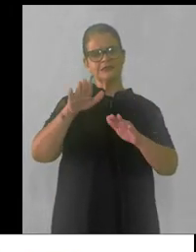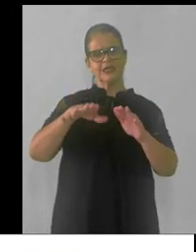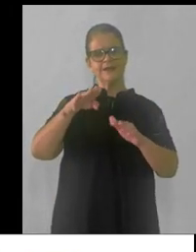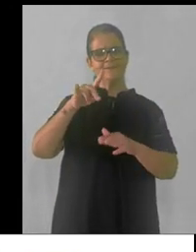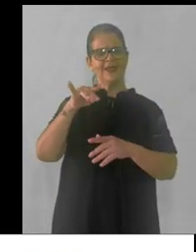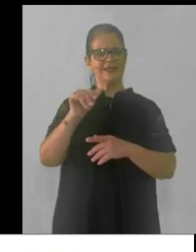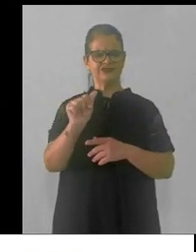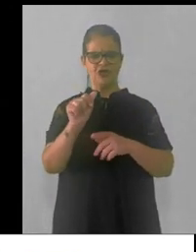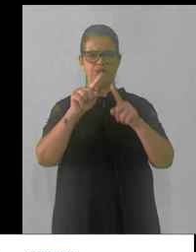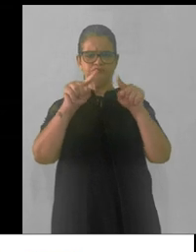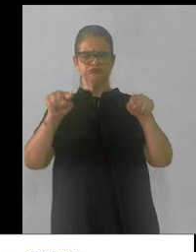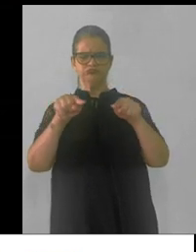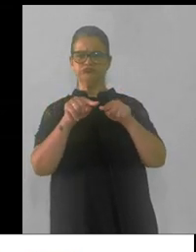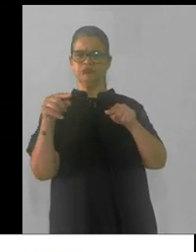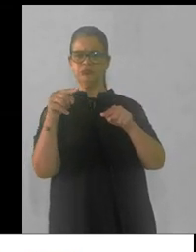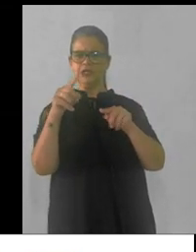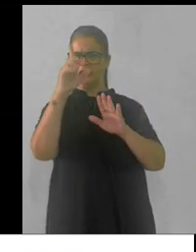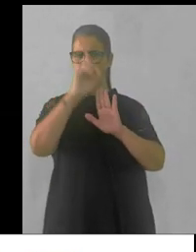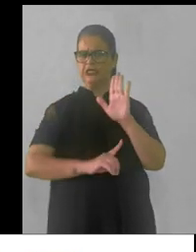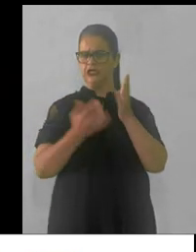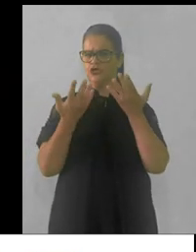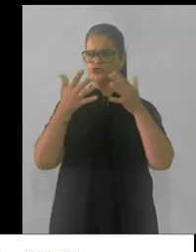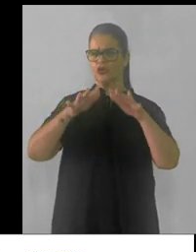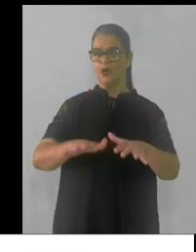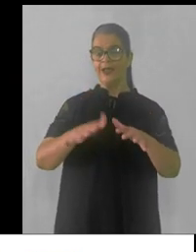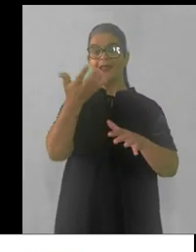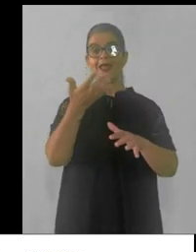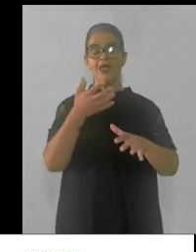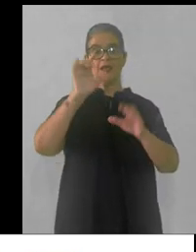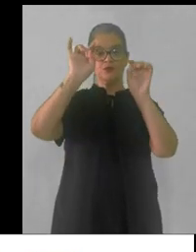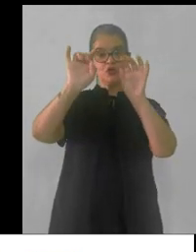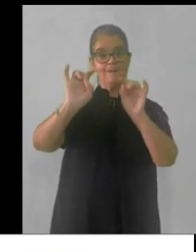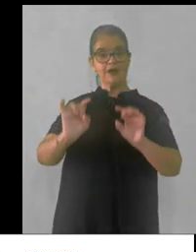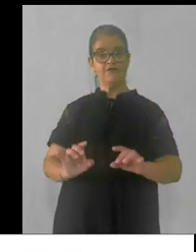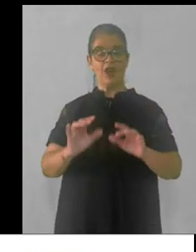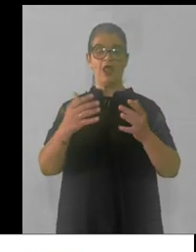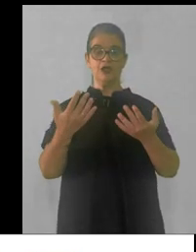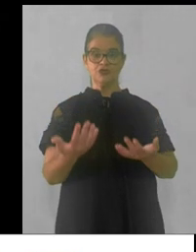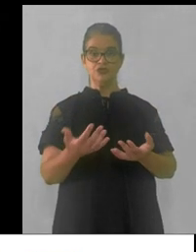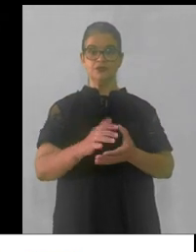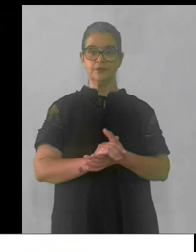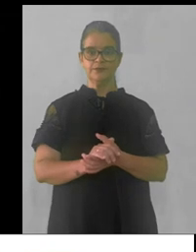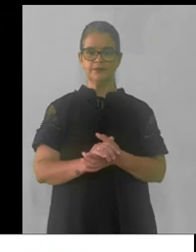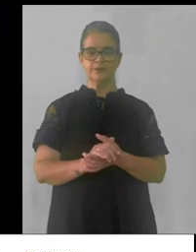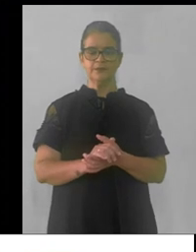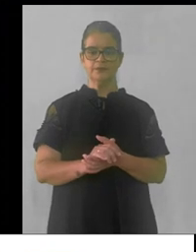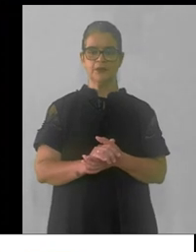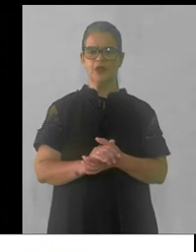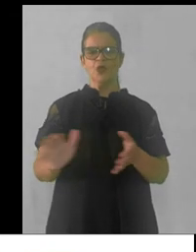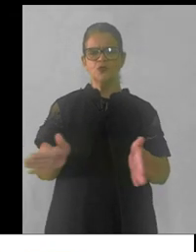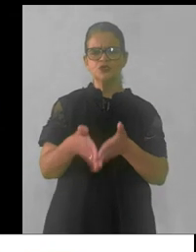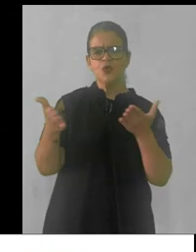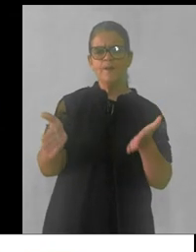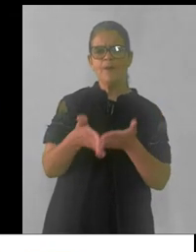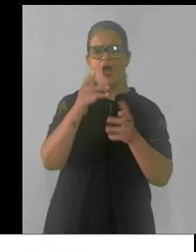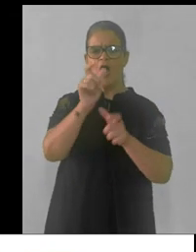não queremos direitos, nós queremos privilégios e os pobres